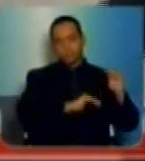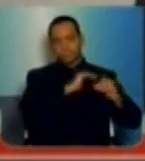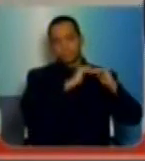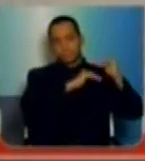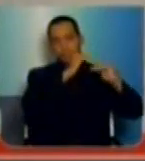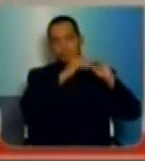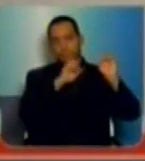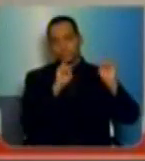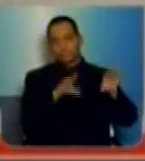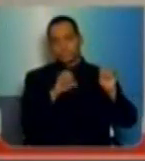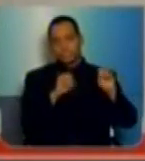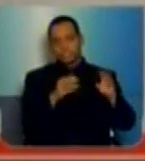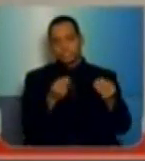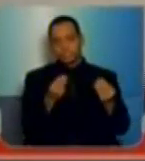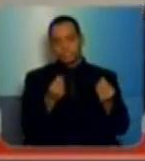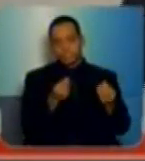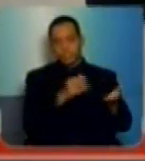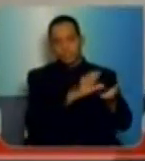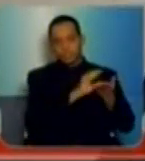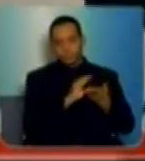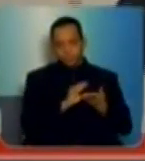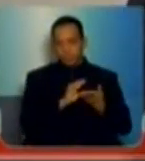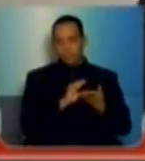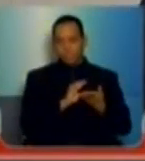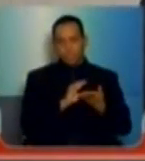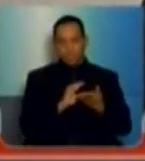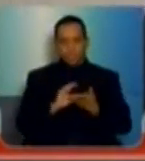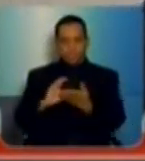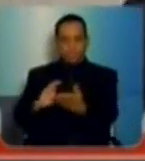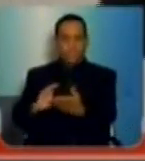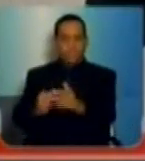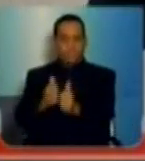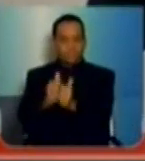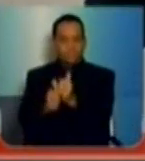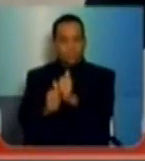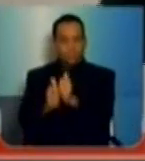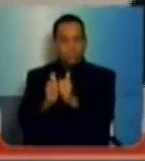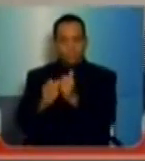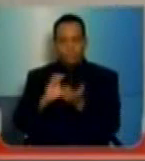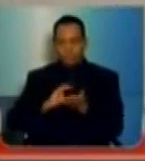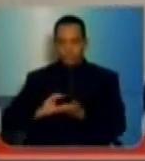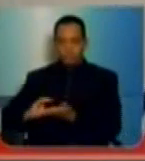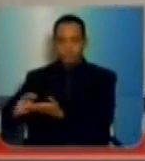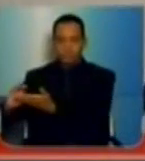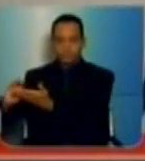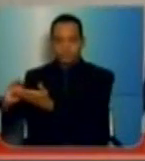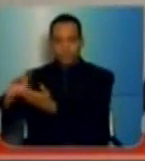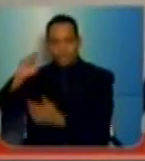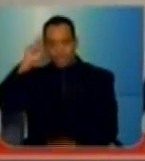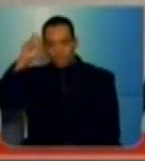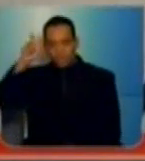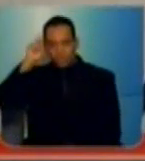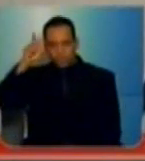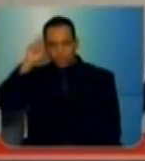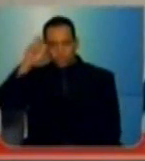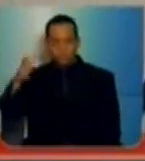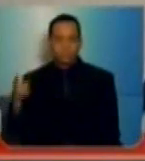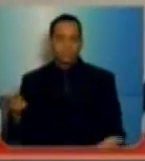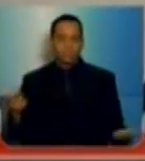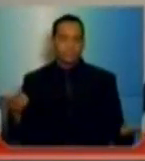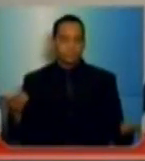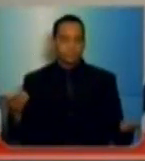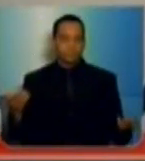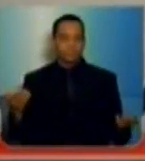canalizando recursos da educação para o esporte, para a cultura. Quer dizer, um ataque que veio agora, recentemente,